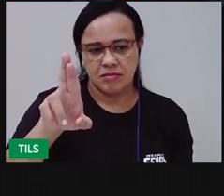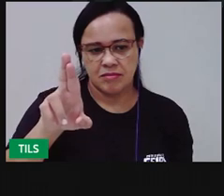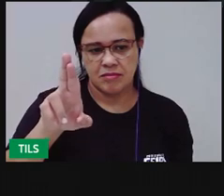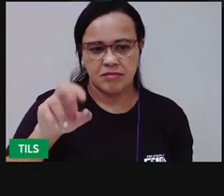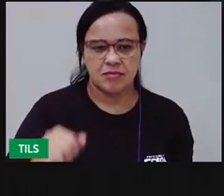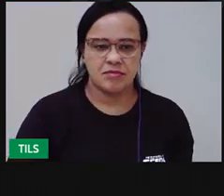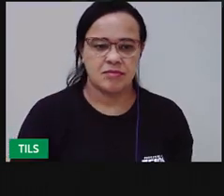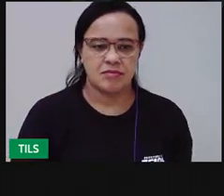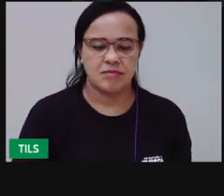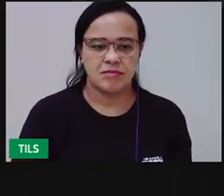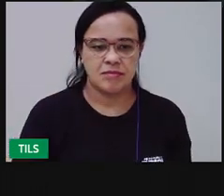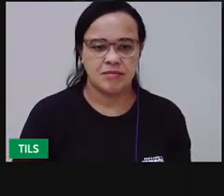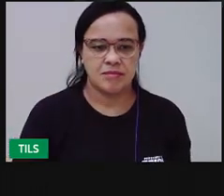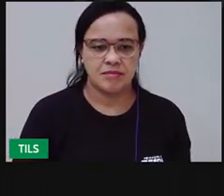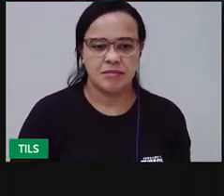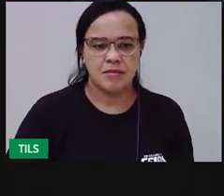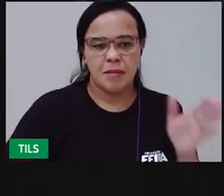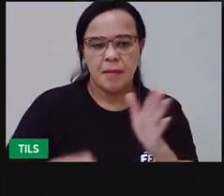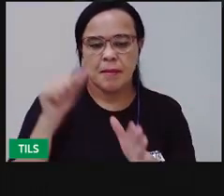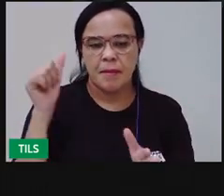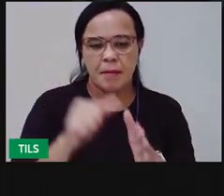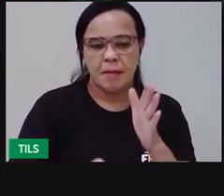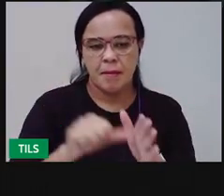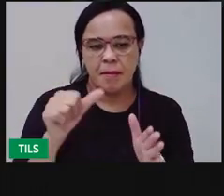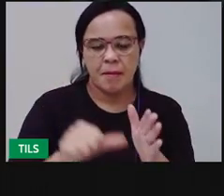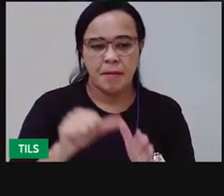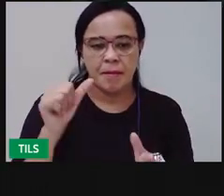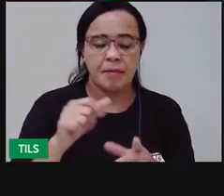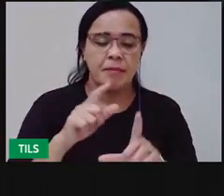Qual a primeira letra que eu vou escrever?